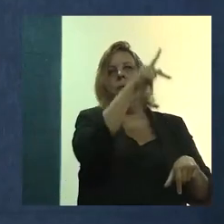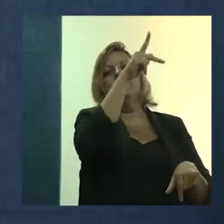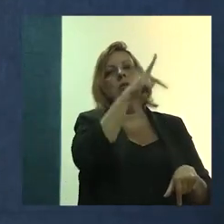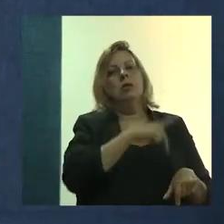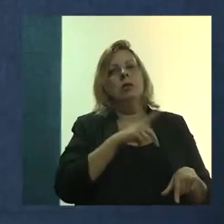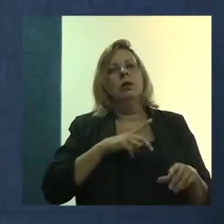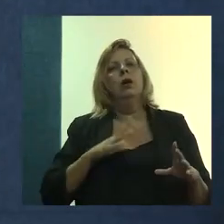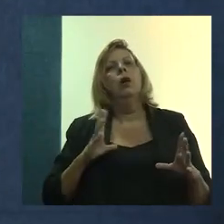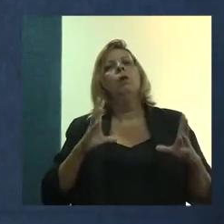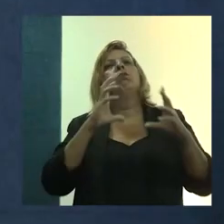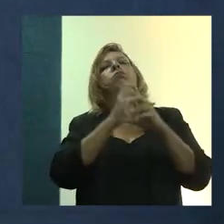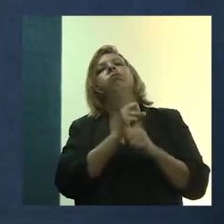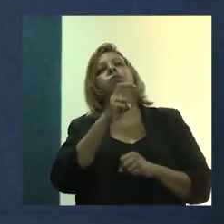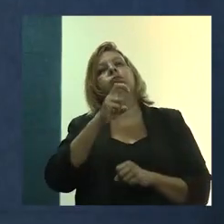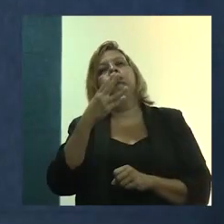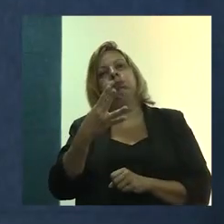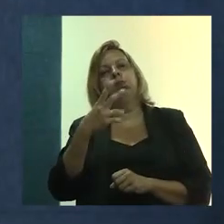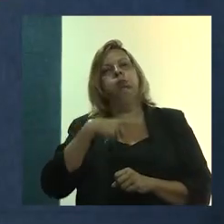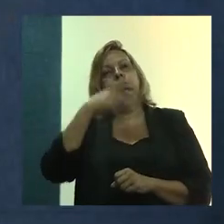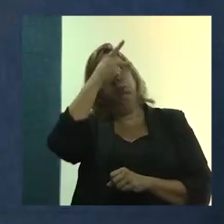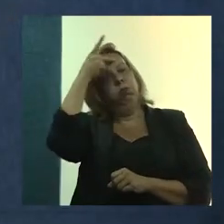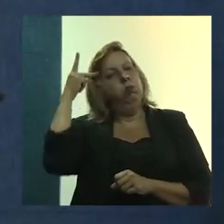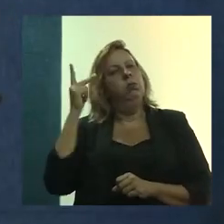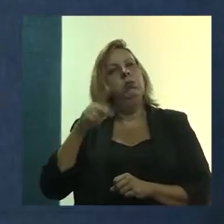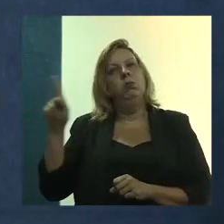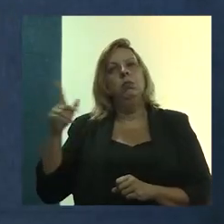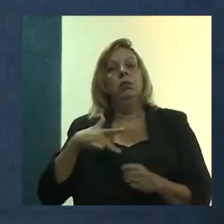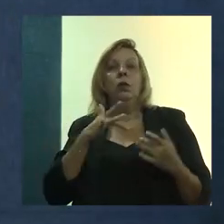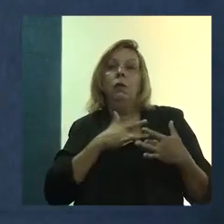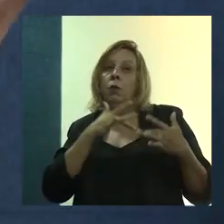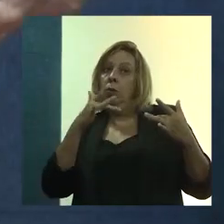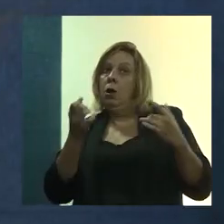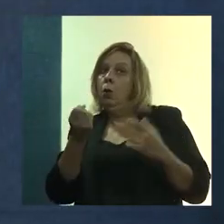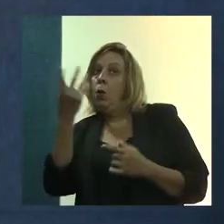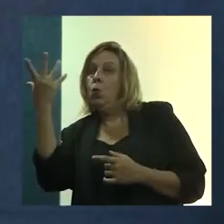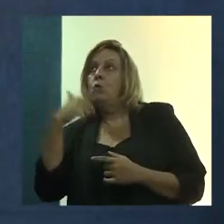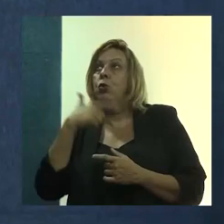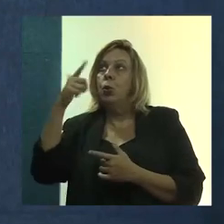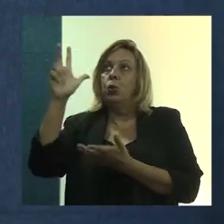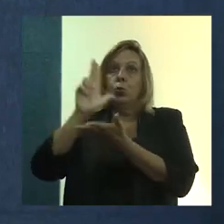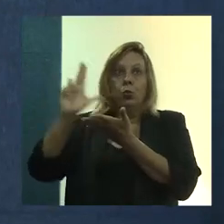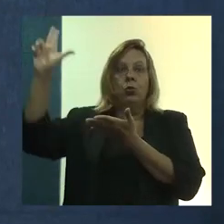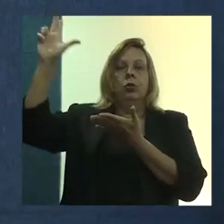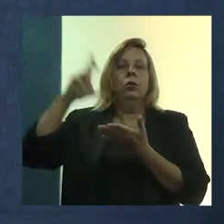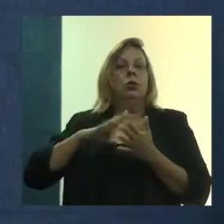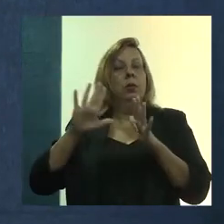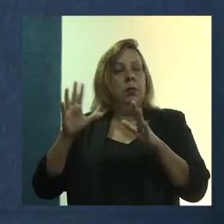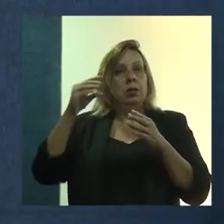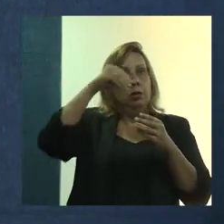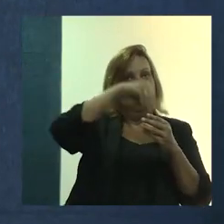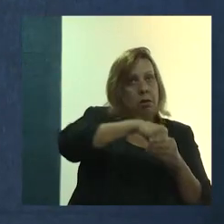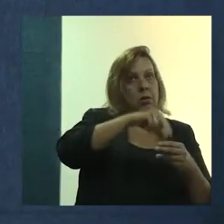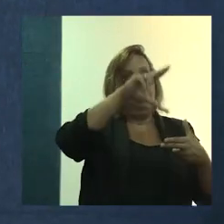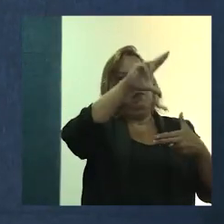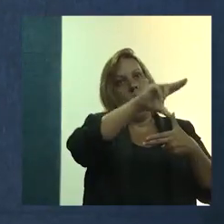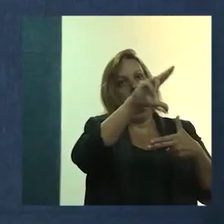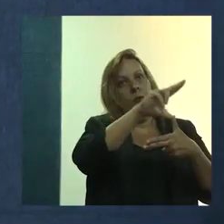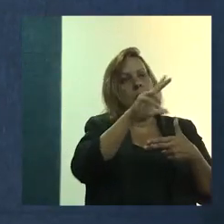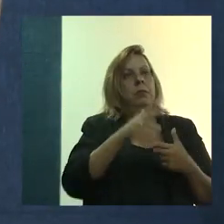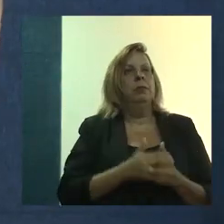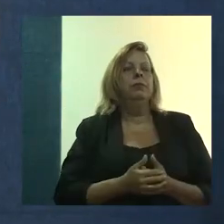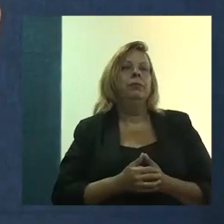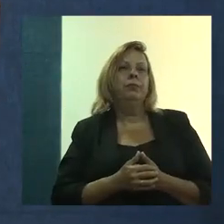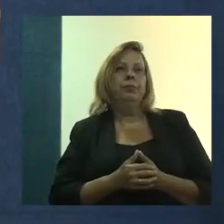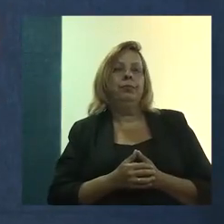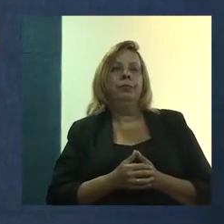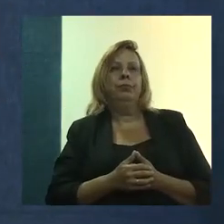Agregamos 54 professores, sendo alguns voluntários de outras universidades, mas a maioria da nossa faculdade.